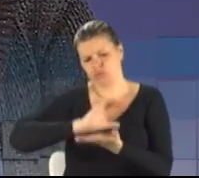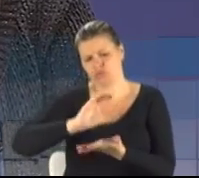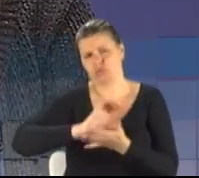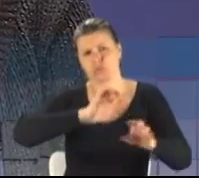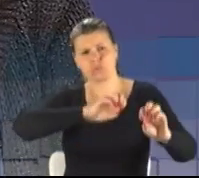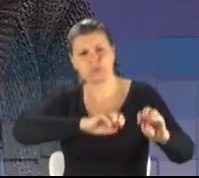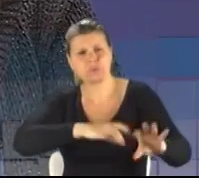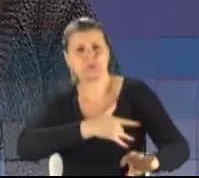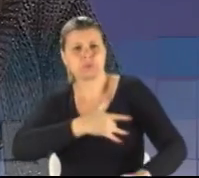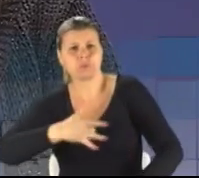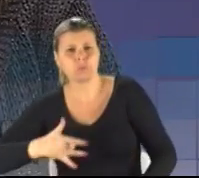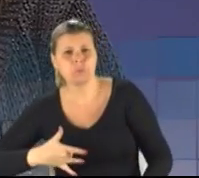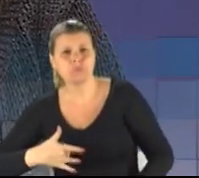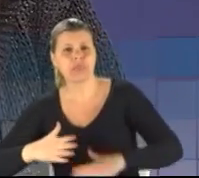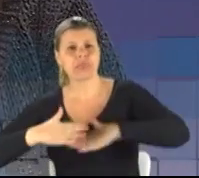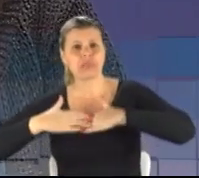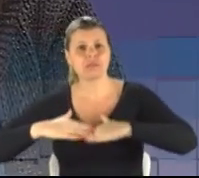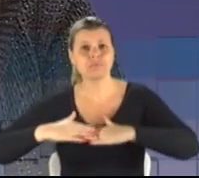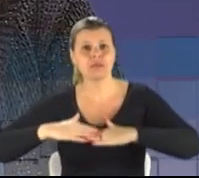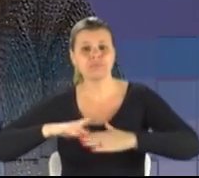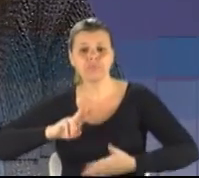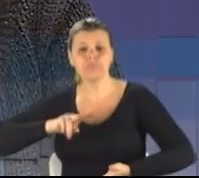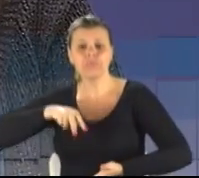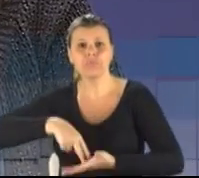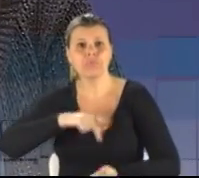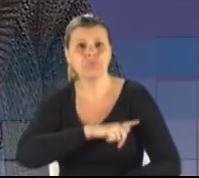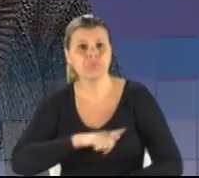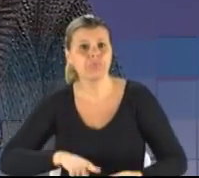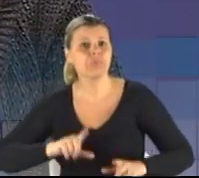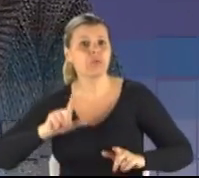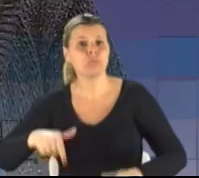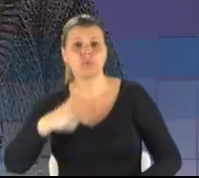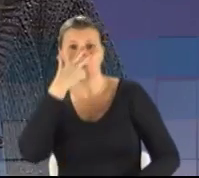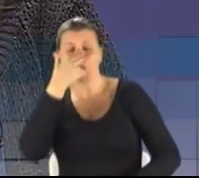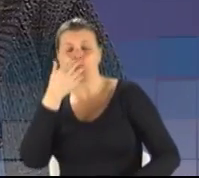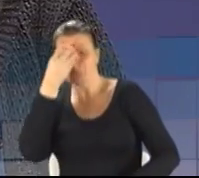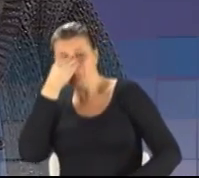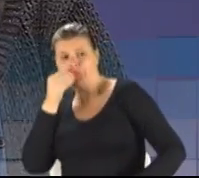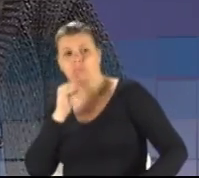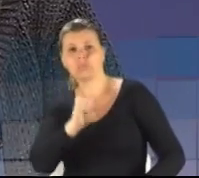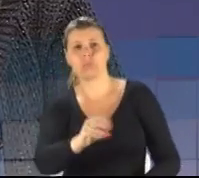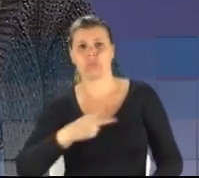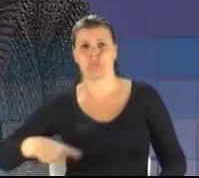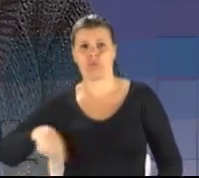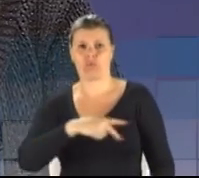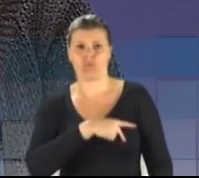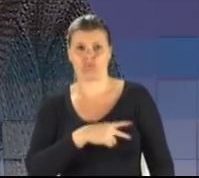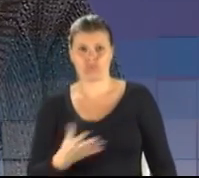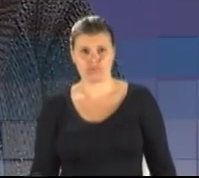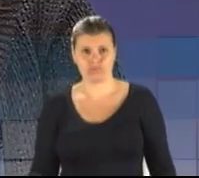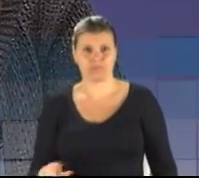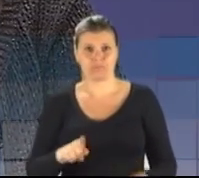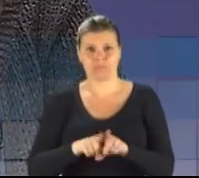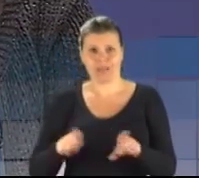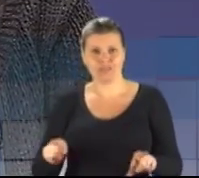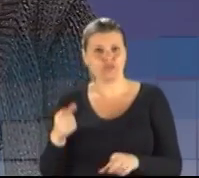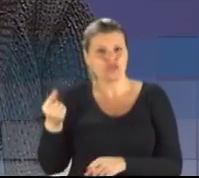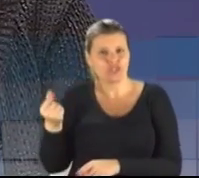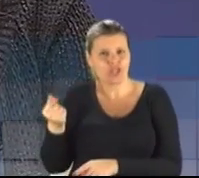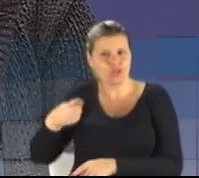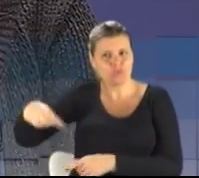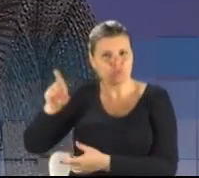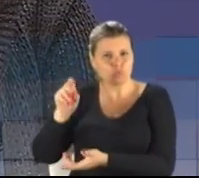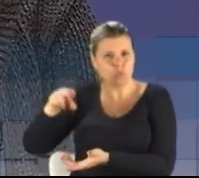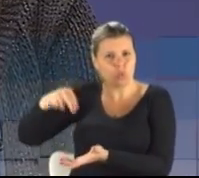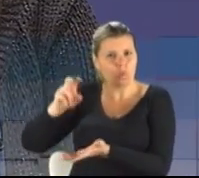em transporte, mas governam e governam contra os interesses do povo. Mas, na Bolsa Banqueiro, ninguém mexe. Então, é contra isso